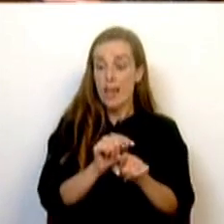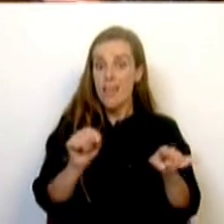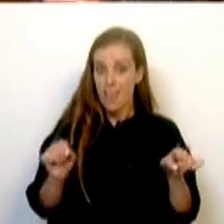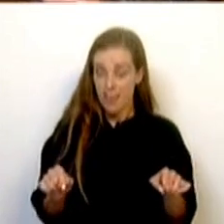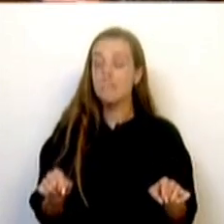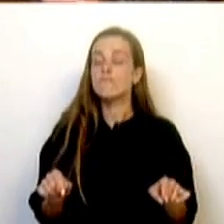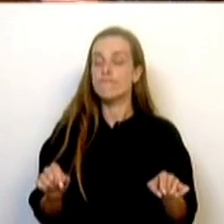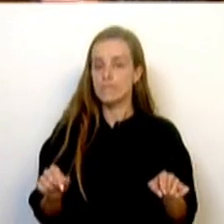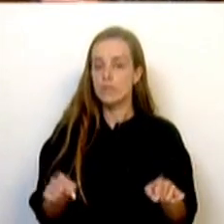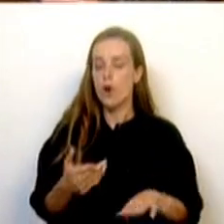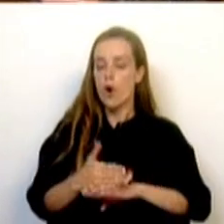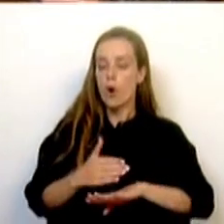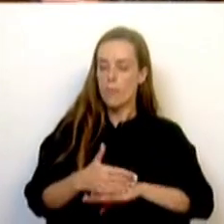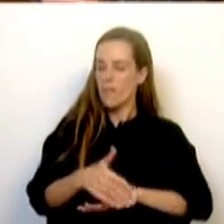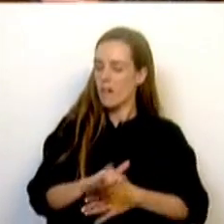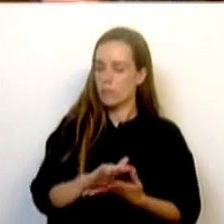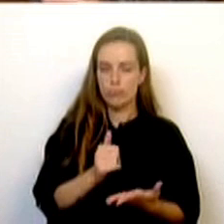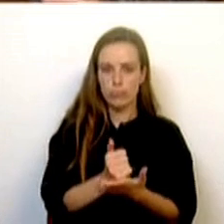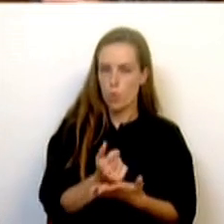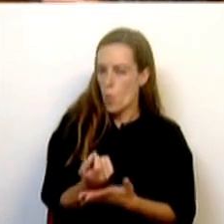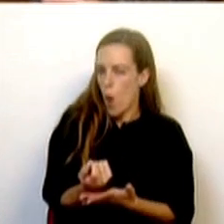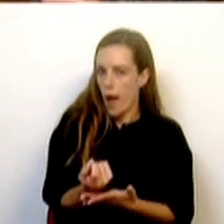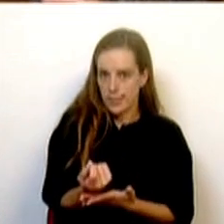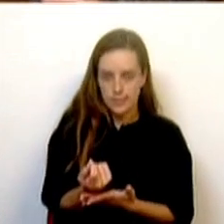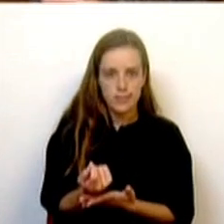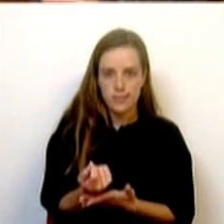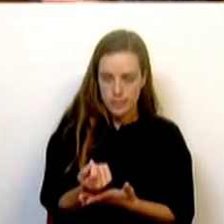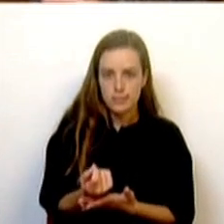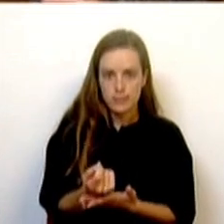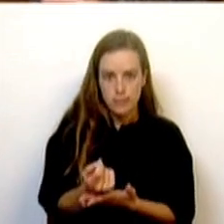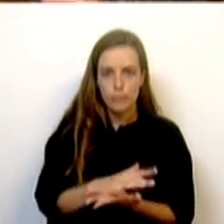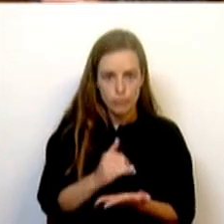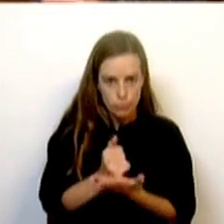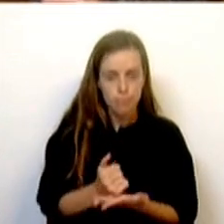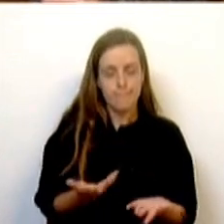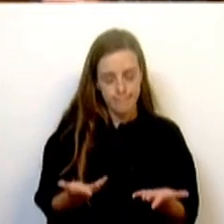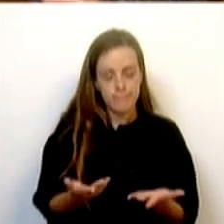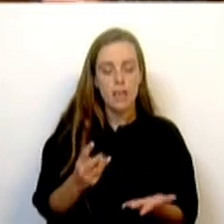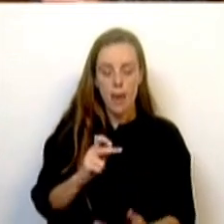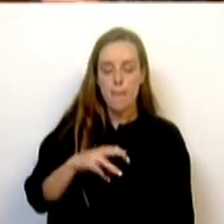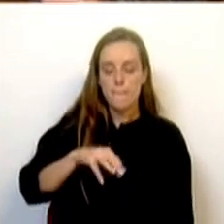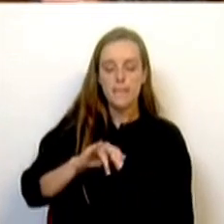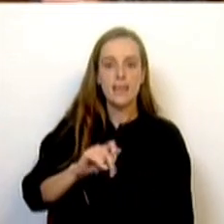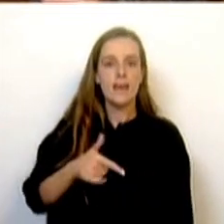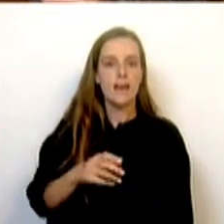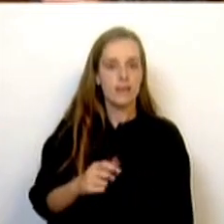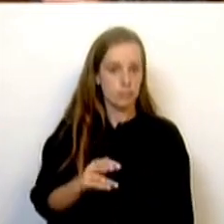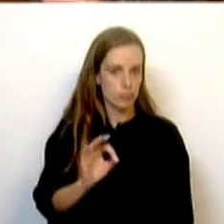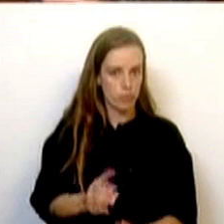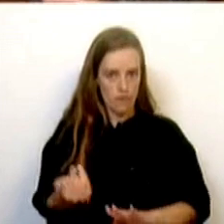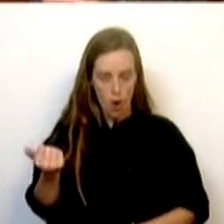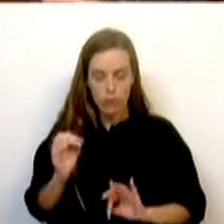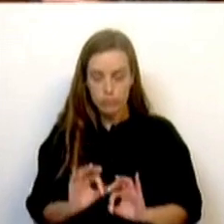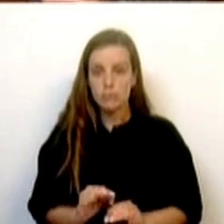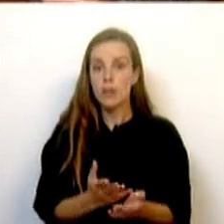já com a obra concluída ou praticamente concluída e, por isso, livres de amianto. Com a implementação do